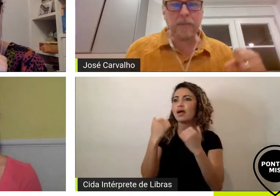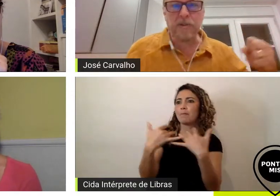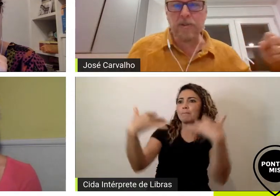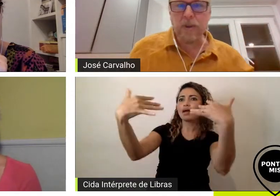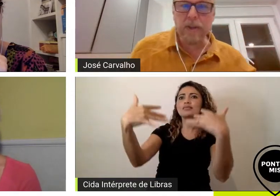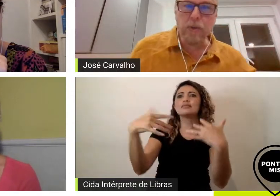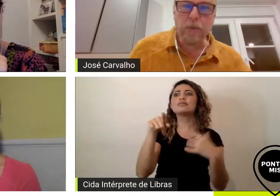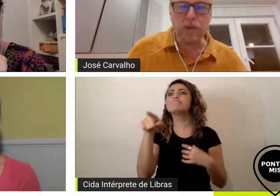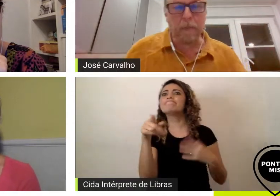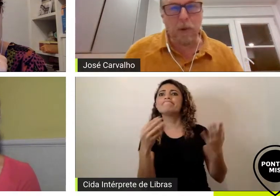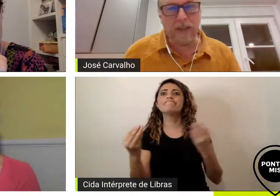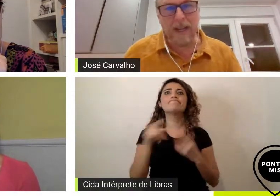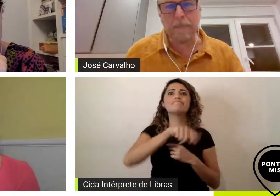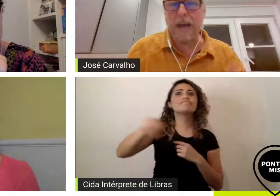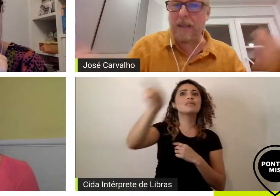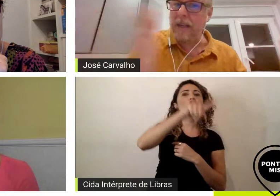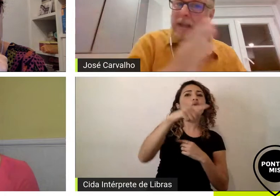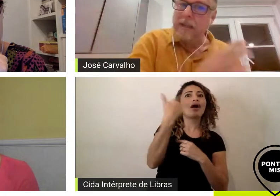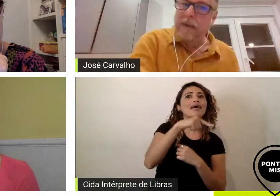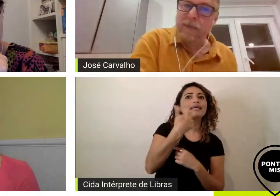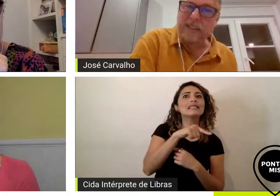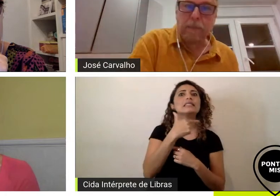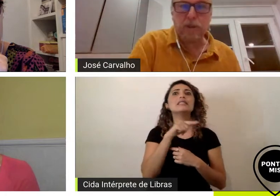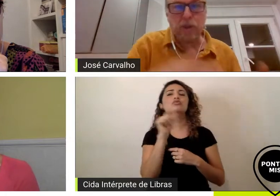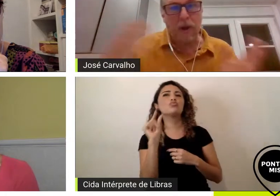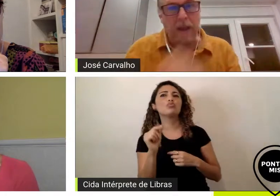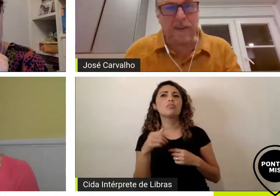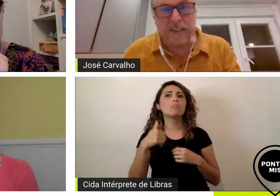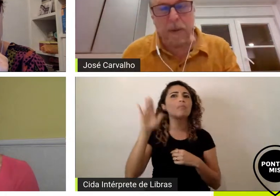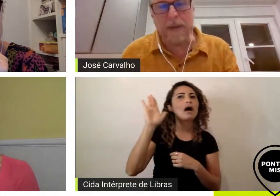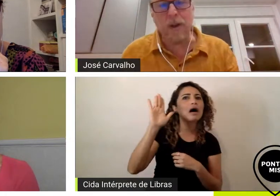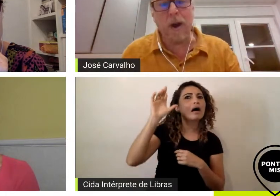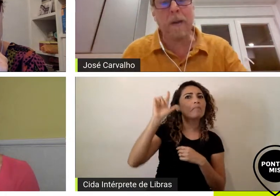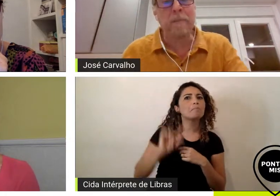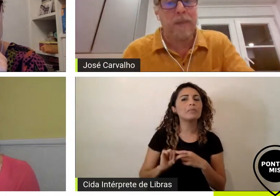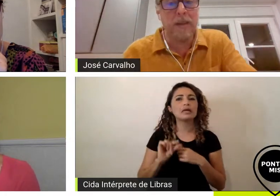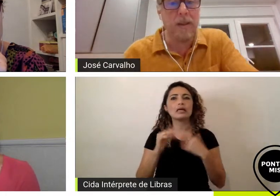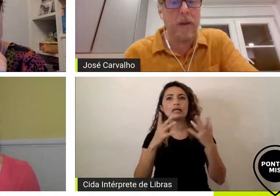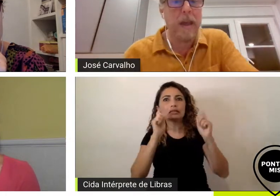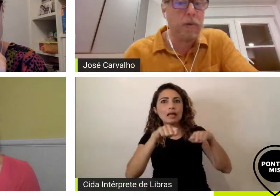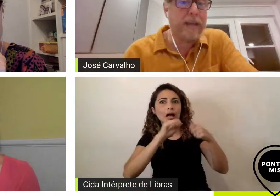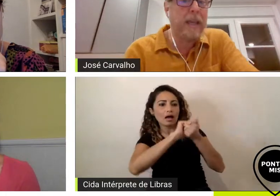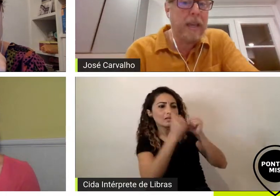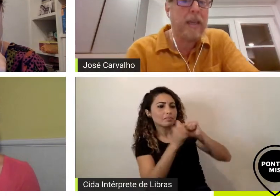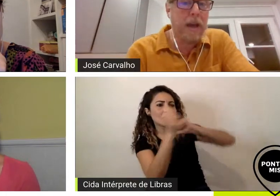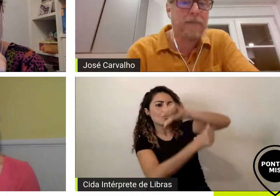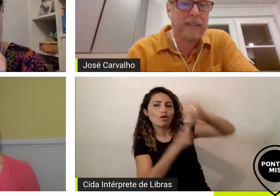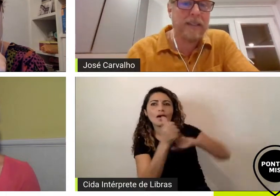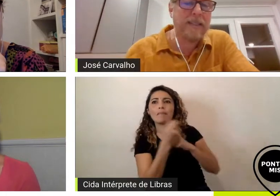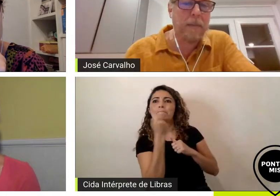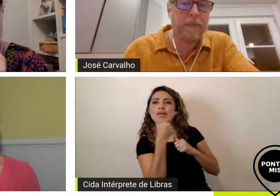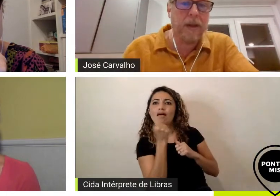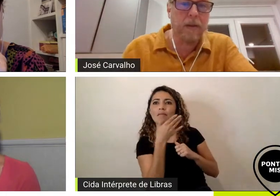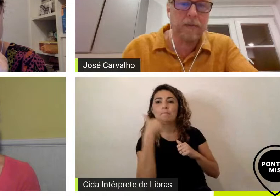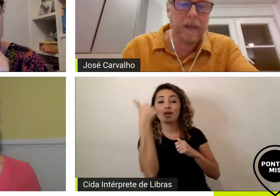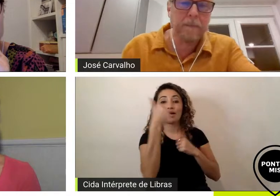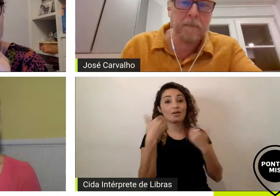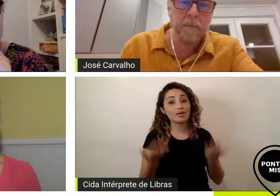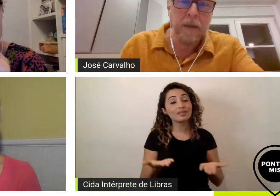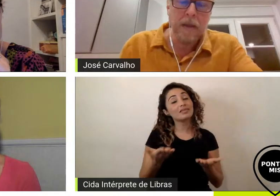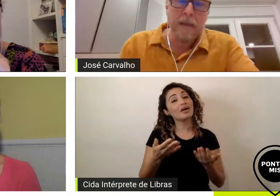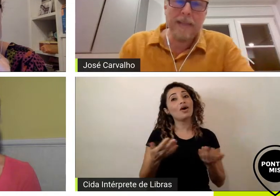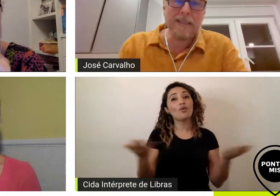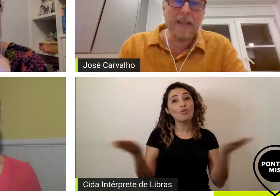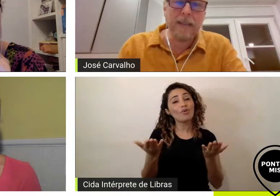se as pessoas estão rindo muito ou pouco daquela piada você pode trocar e fazer uma melhor então eu queria fazer esse apelo